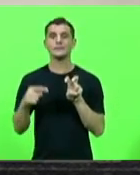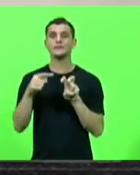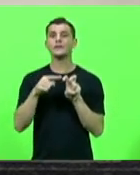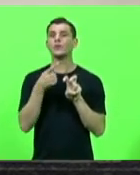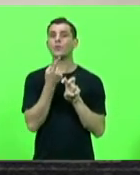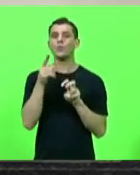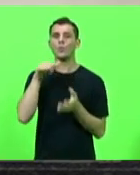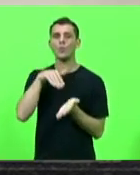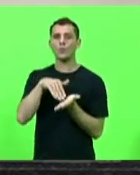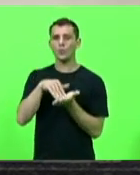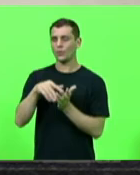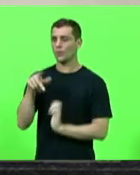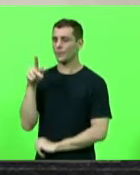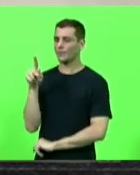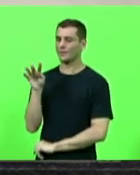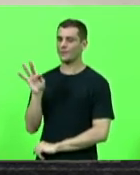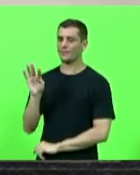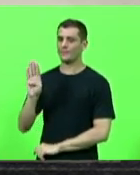PTB